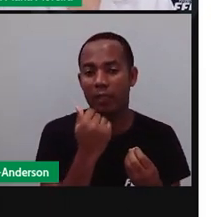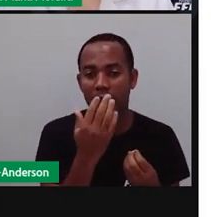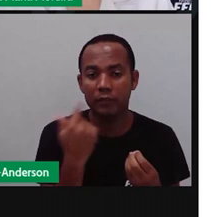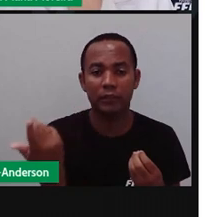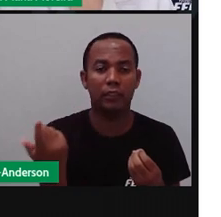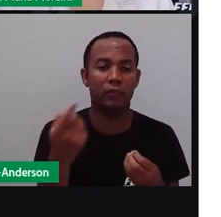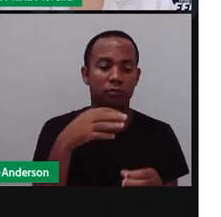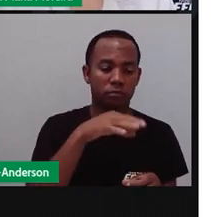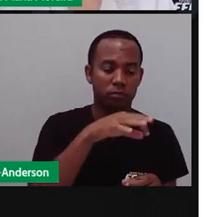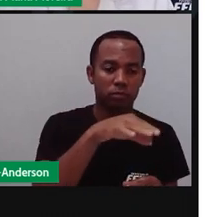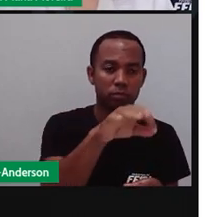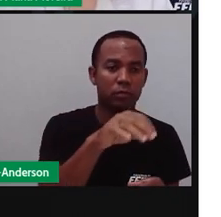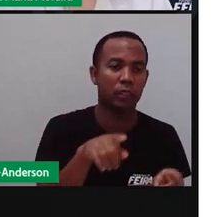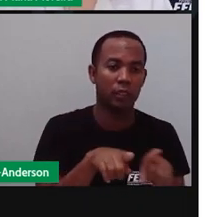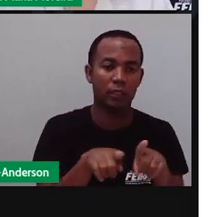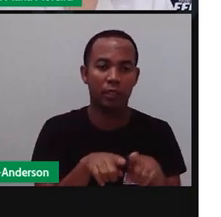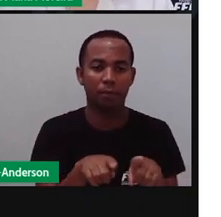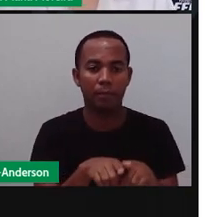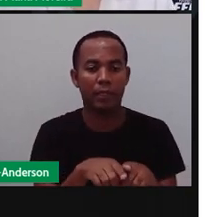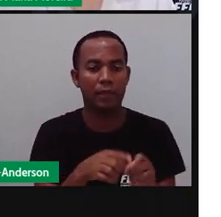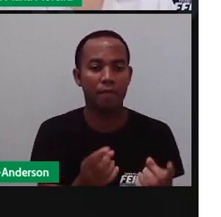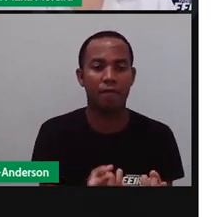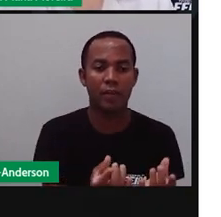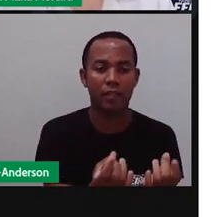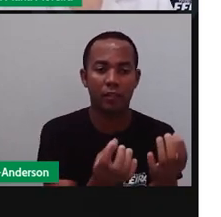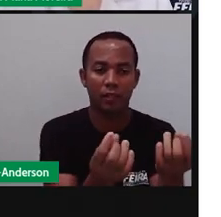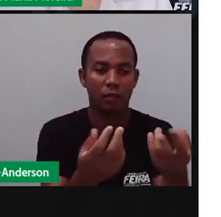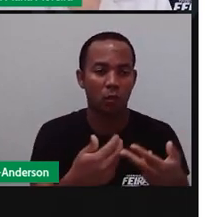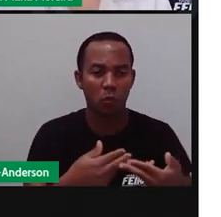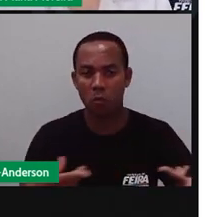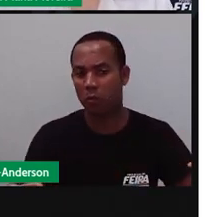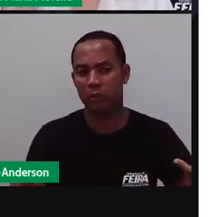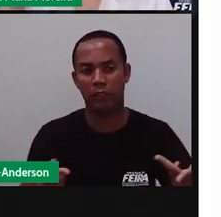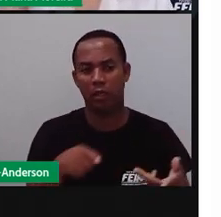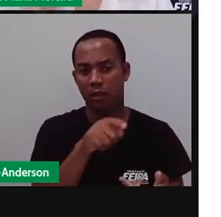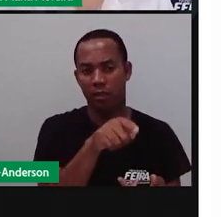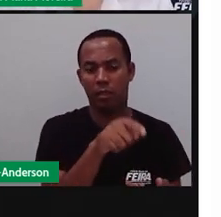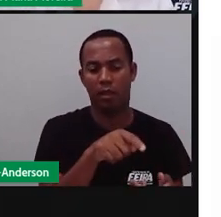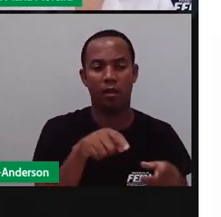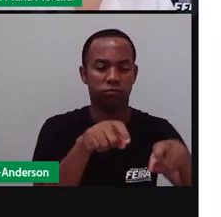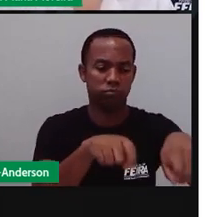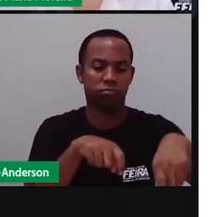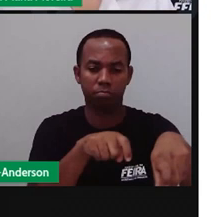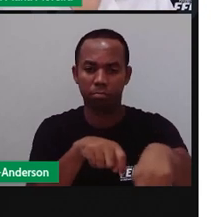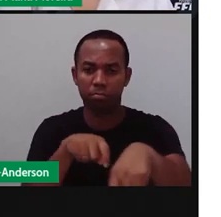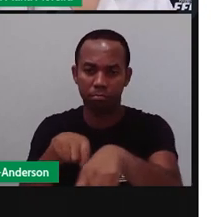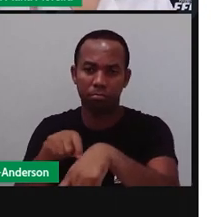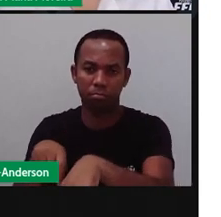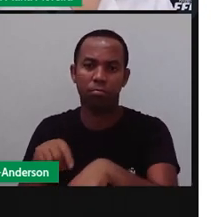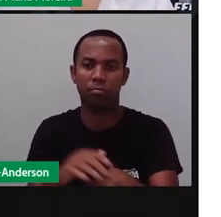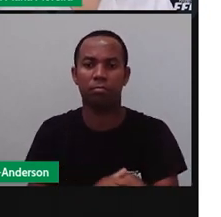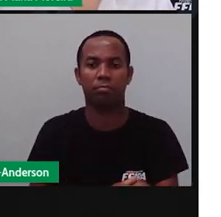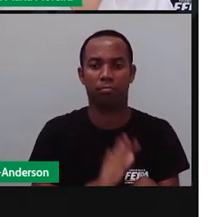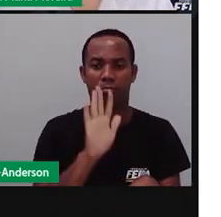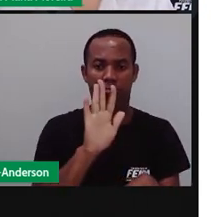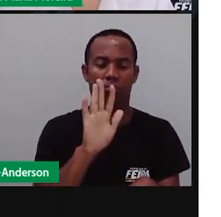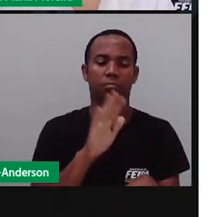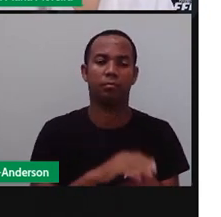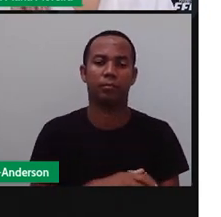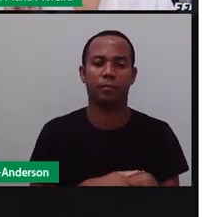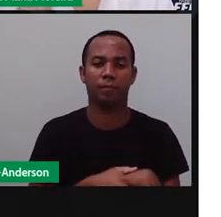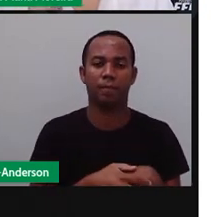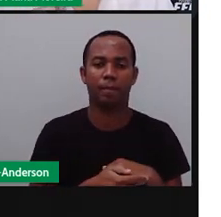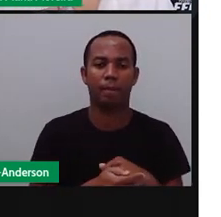fonte de renda através da comercialização dos produtos cultivados. Vou explicar isso aqui para vocês mais uma vez, tá?